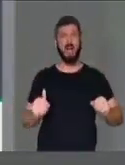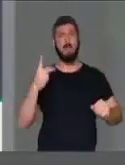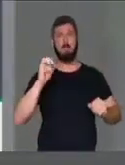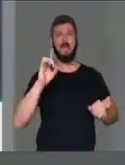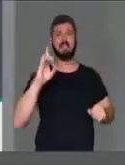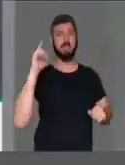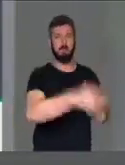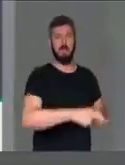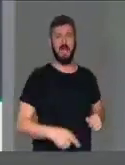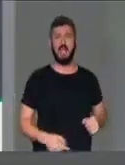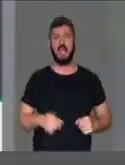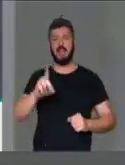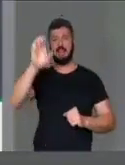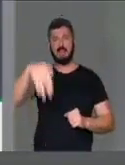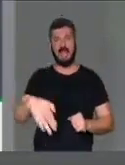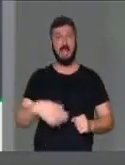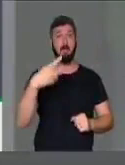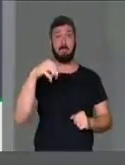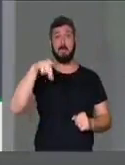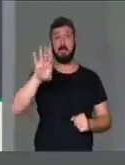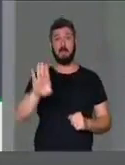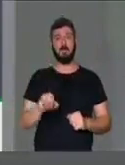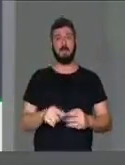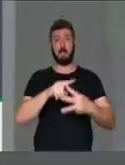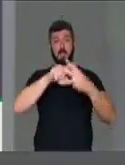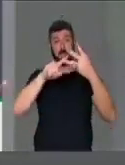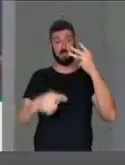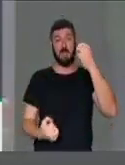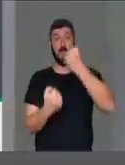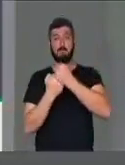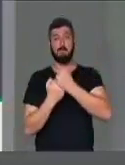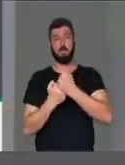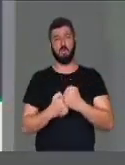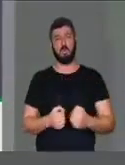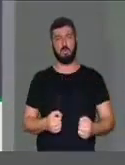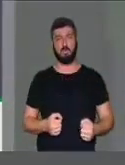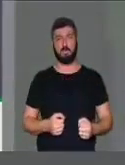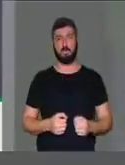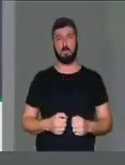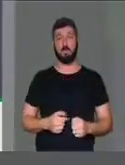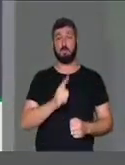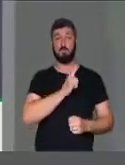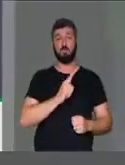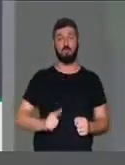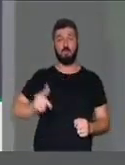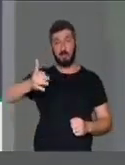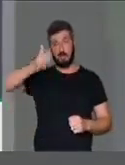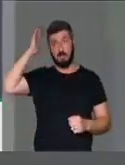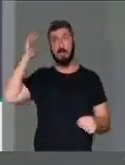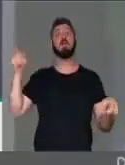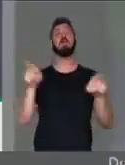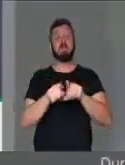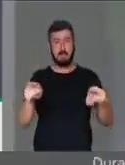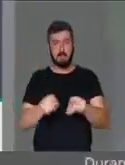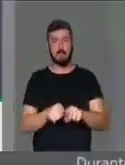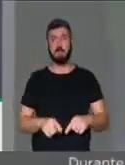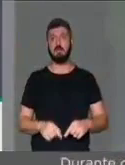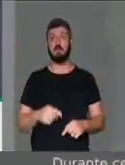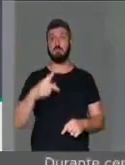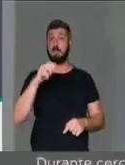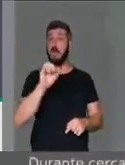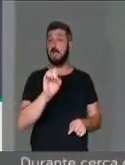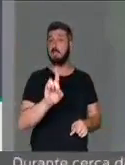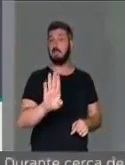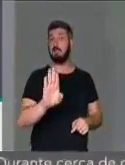é o PSDB, o DEM e o PMDB que dá sustentação a este governo e é também o